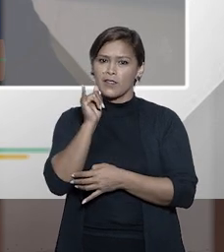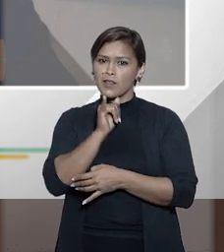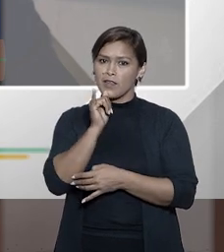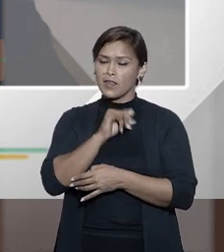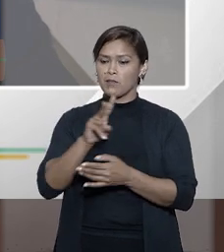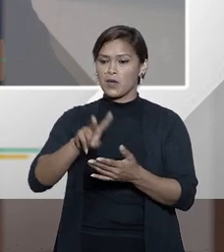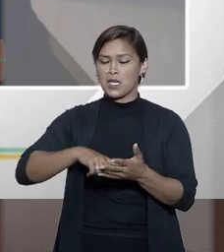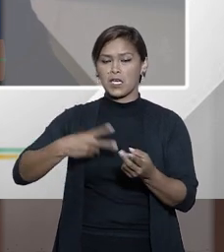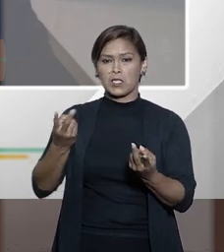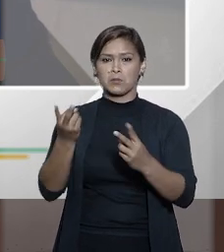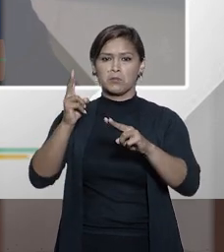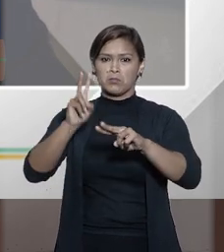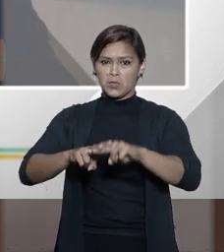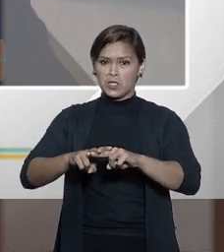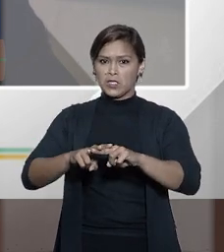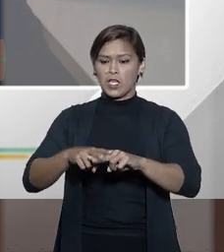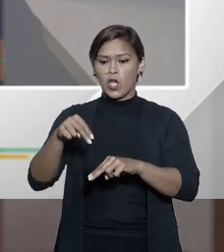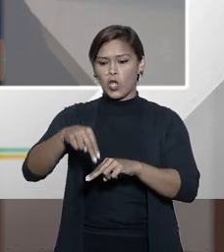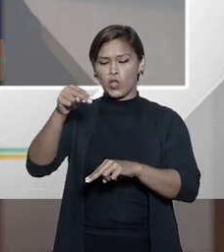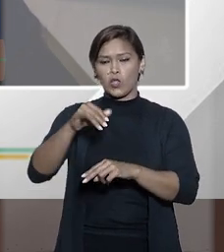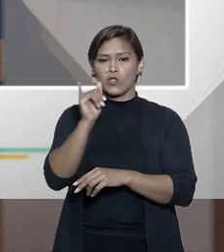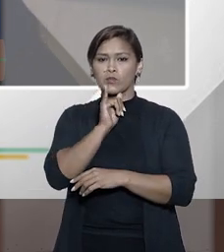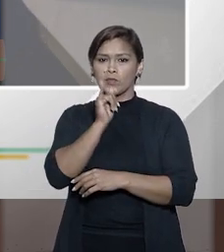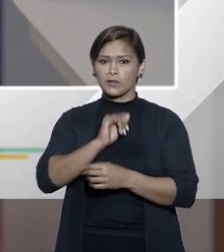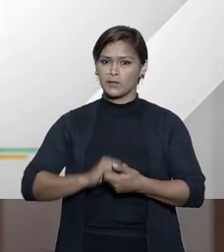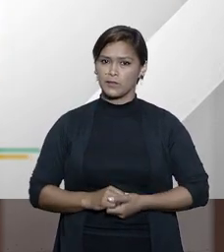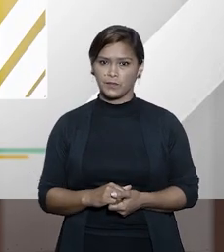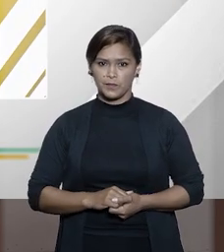numa penitenciária no norte da Alemanha